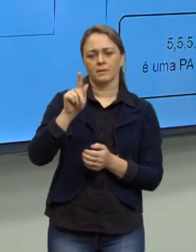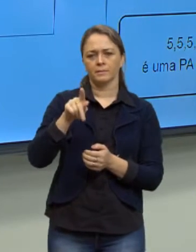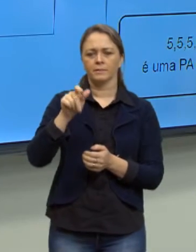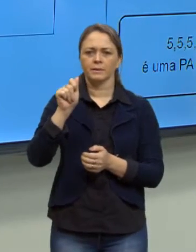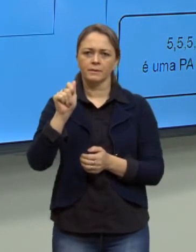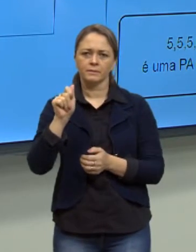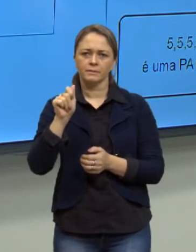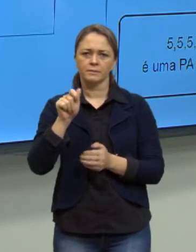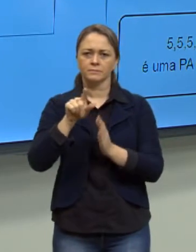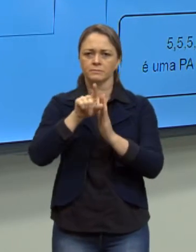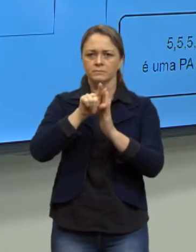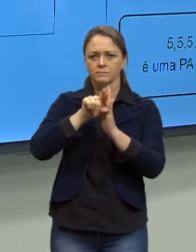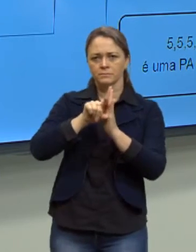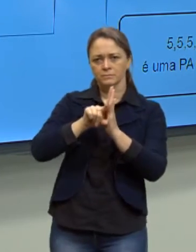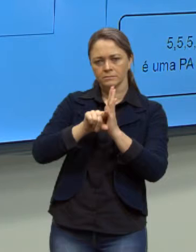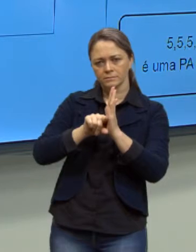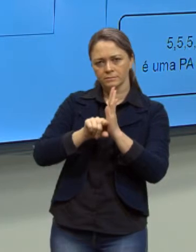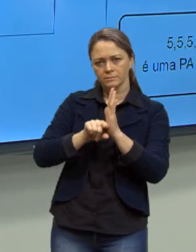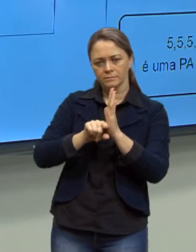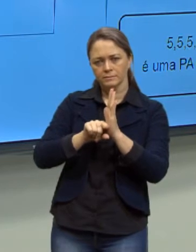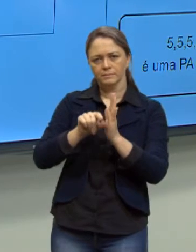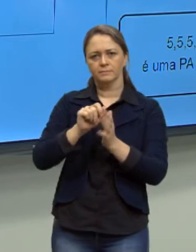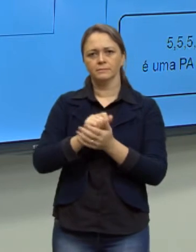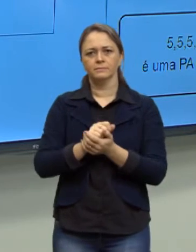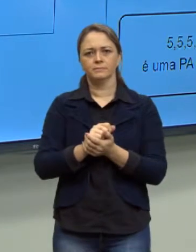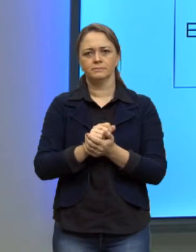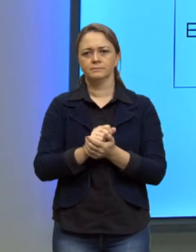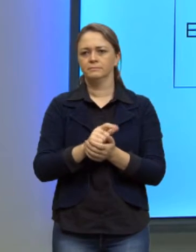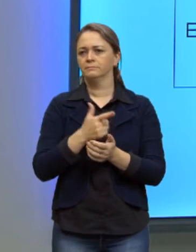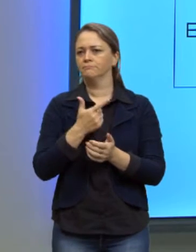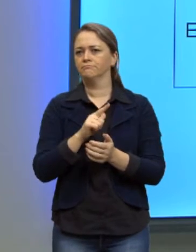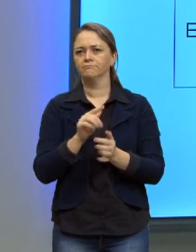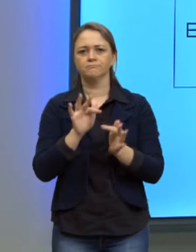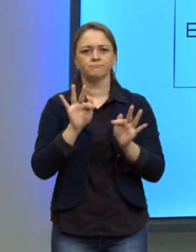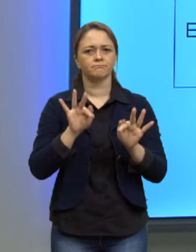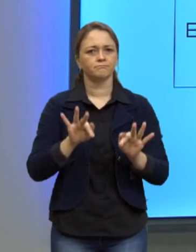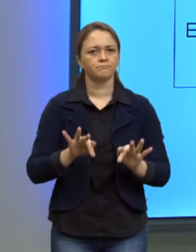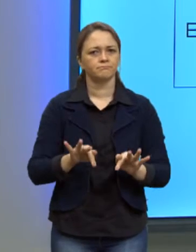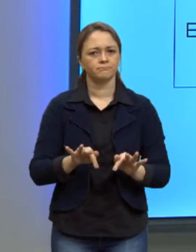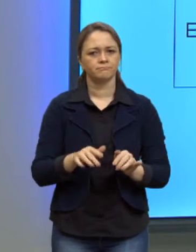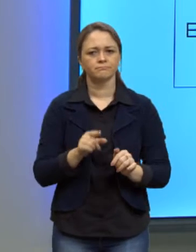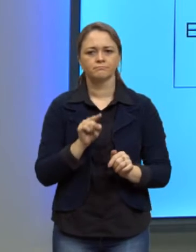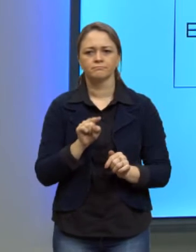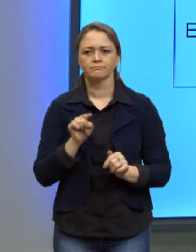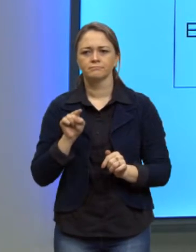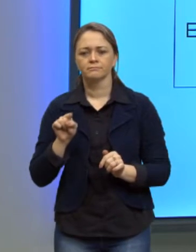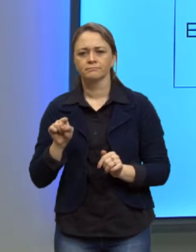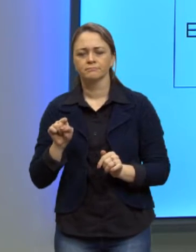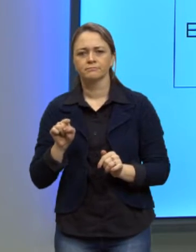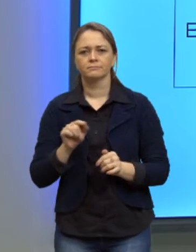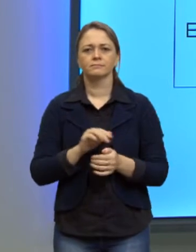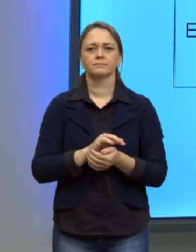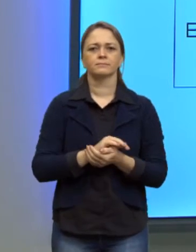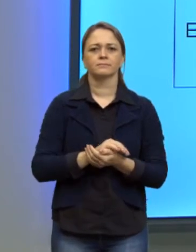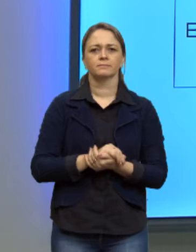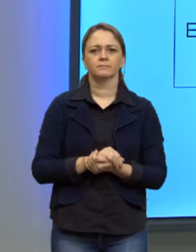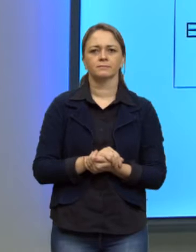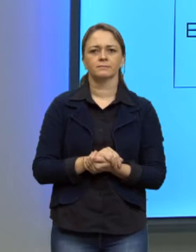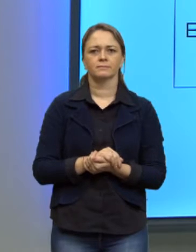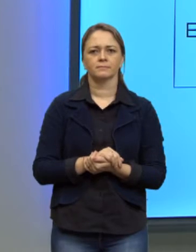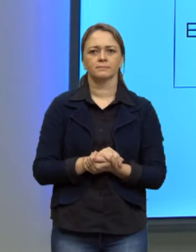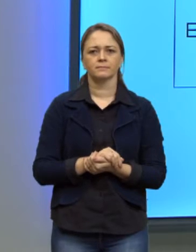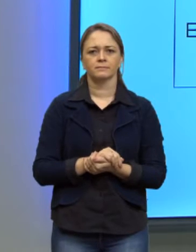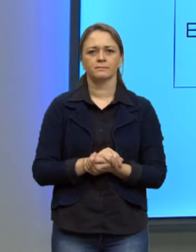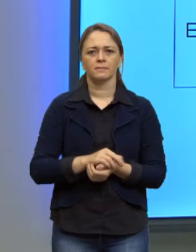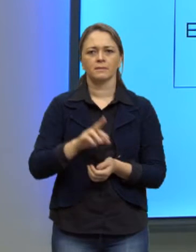decrescente, infinita, tem os três pontinhos aqui no final que são as reticências, de